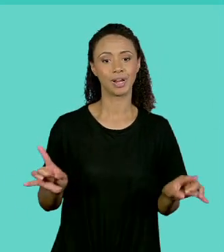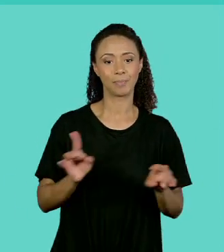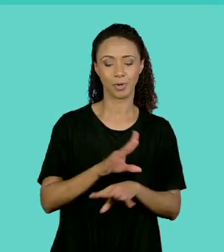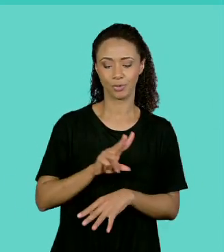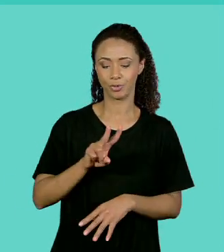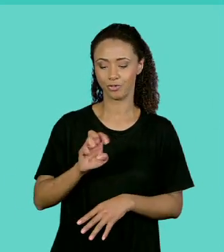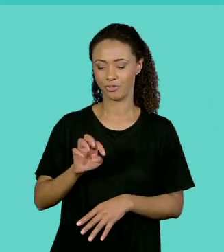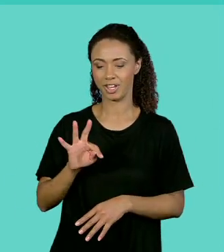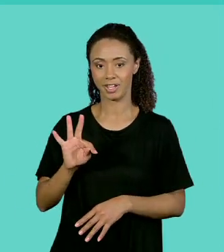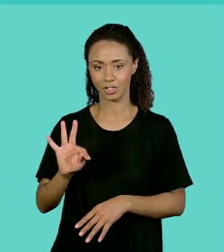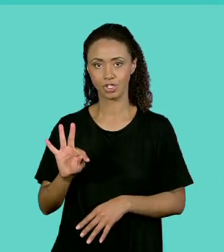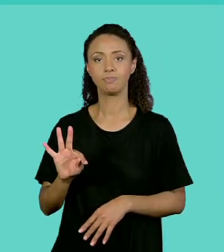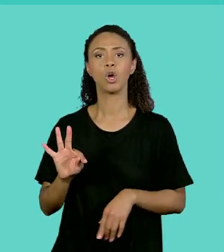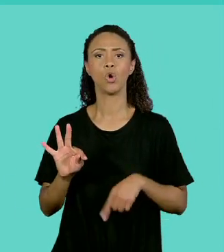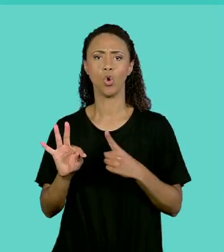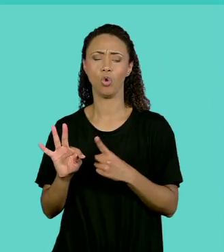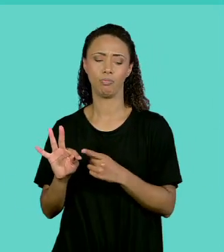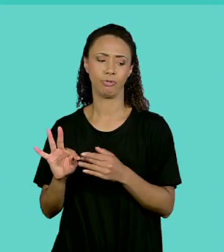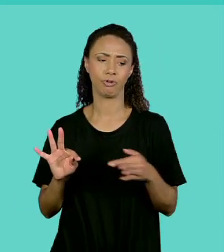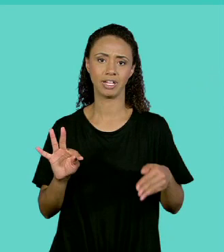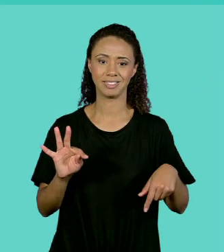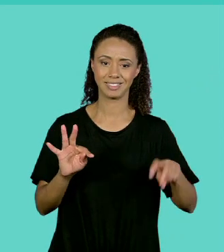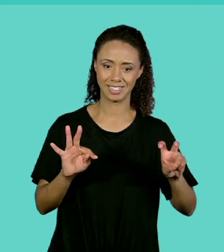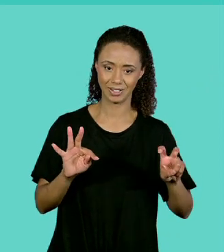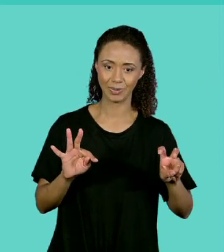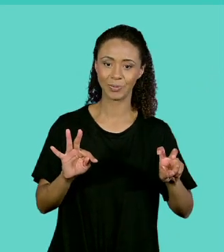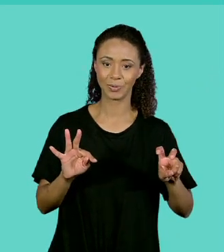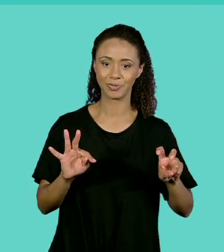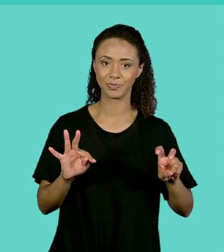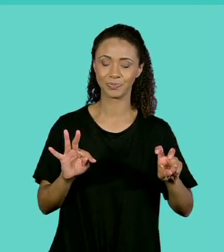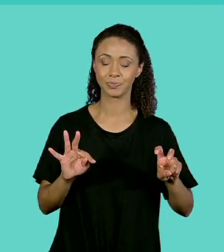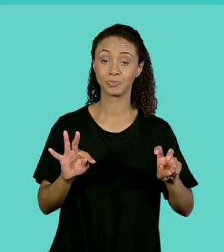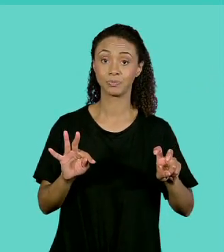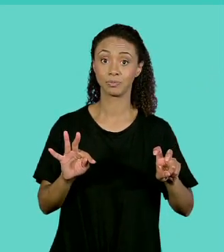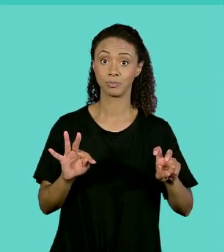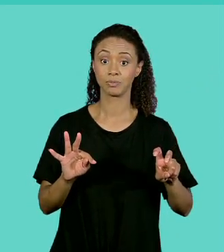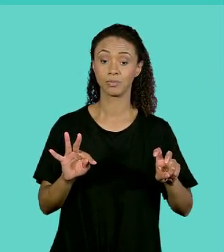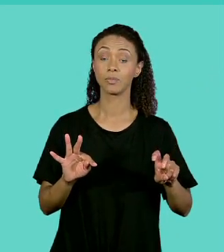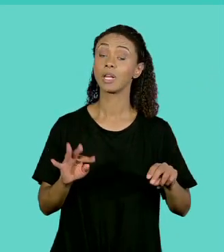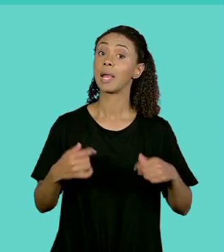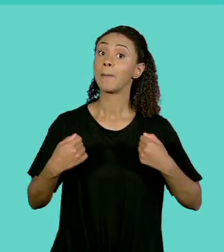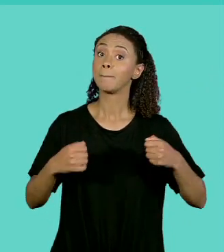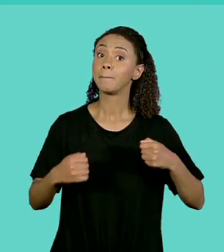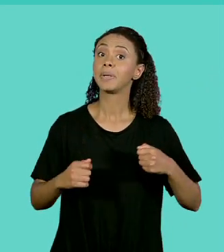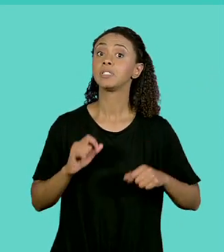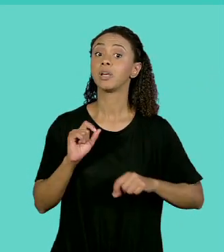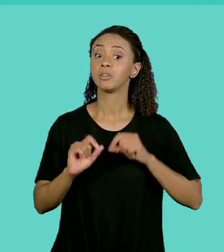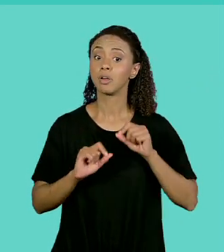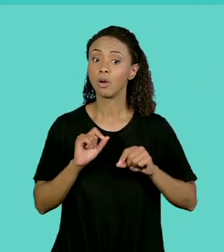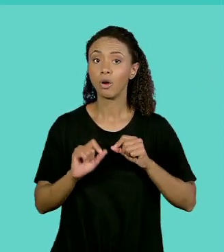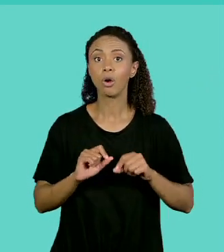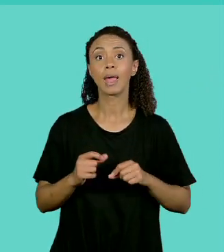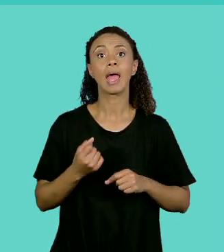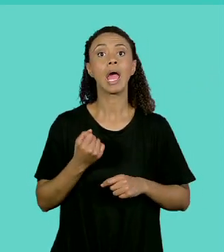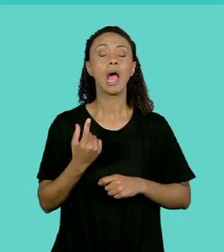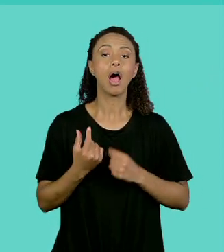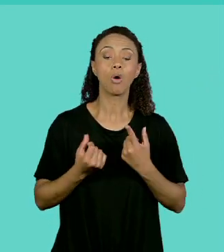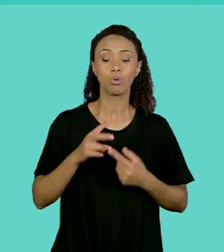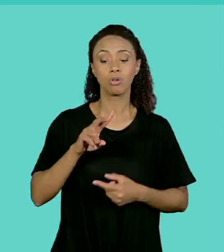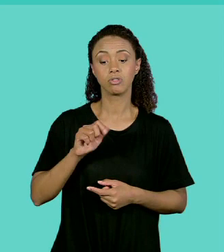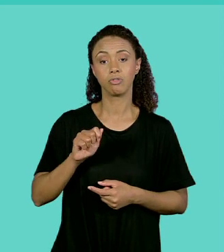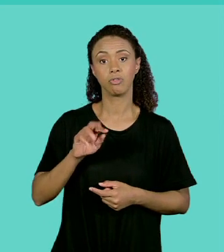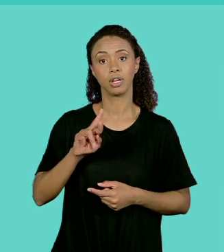conjunto que vai de 1 até 5 vagões de caractere. E eu preciso de algumas variáveis para poder percorrer, poder